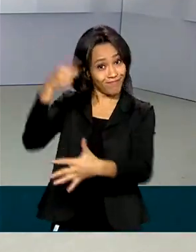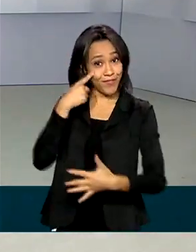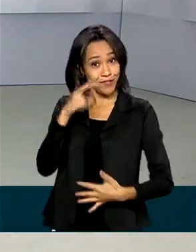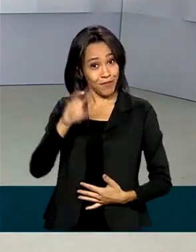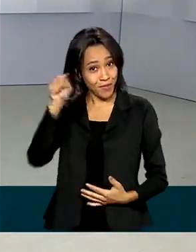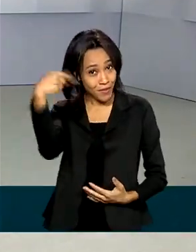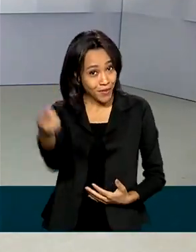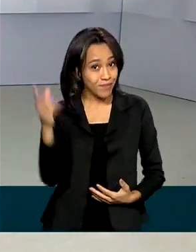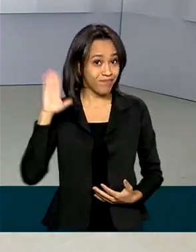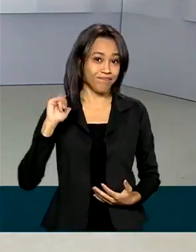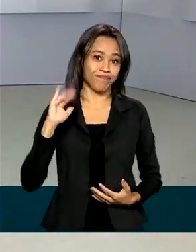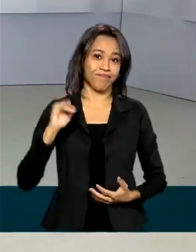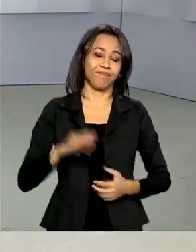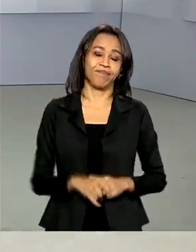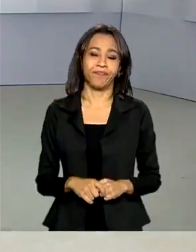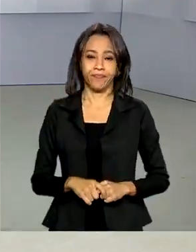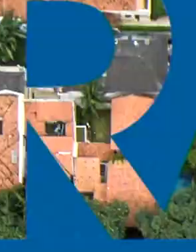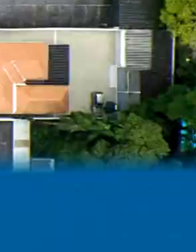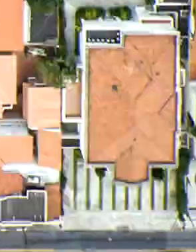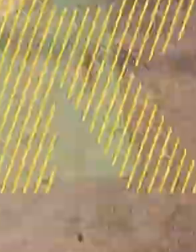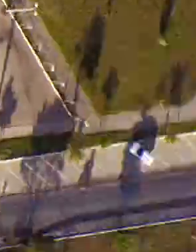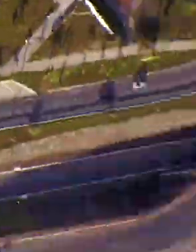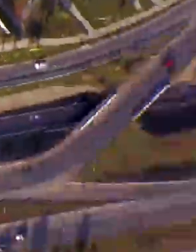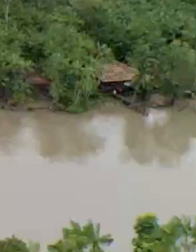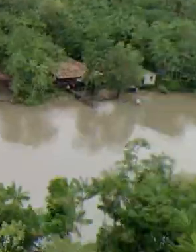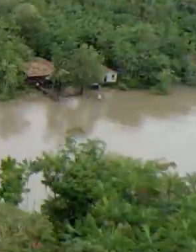na próxima edição. Até lá! Tchau!